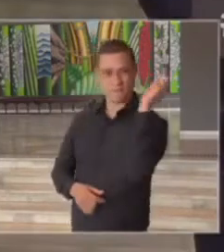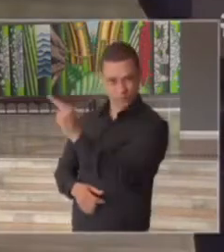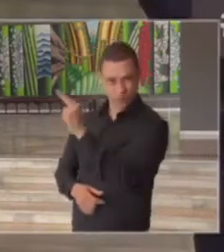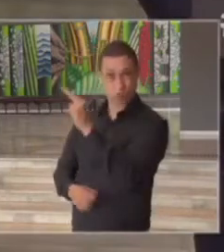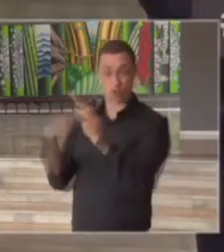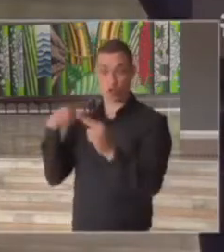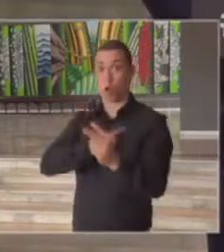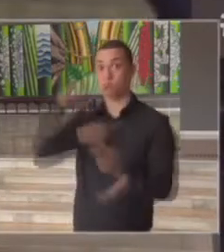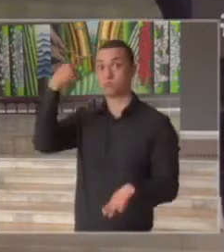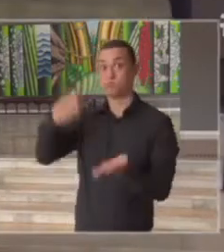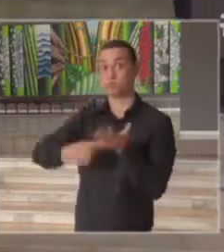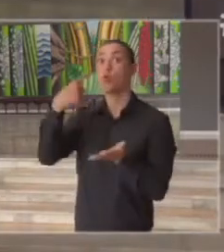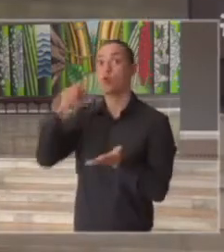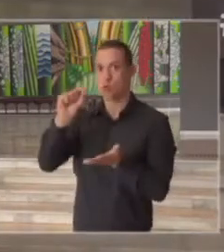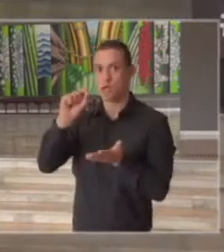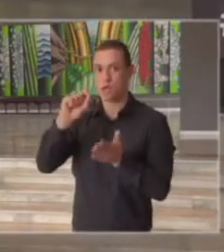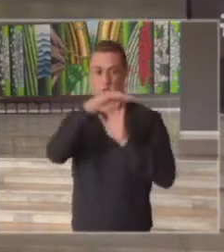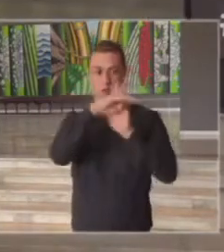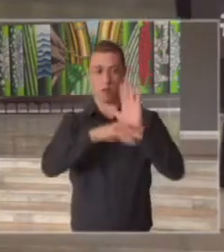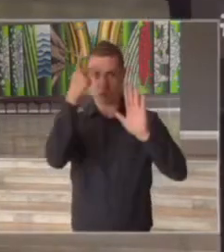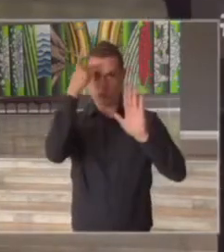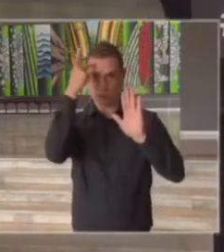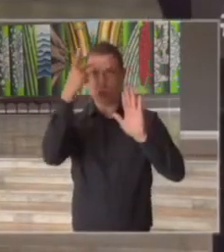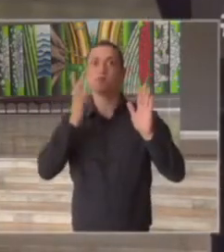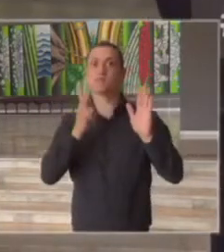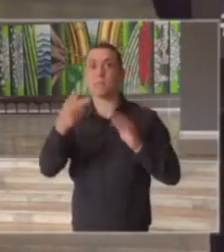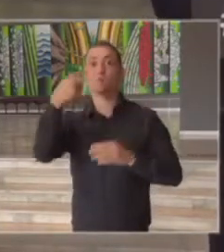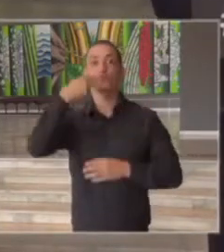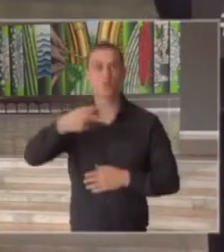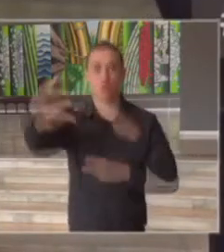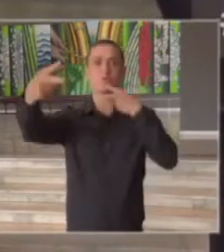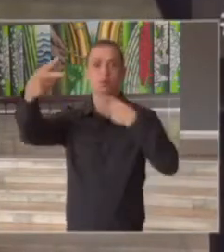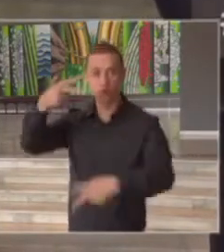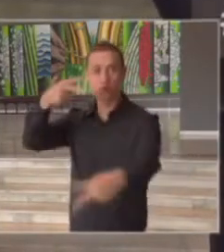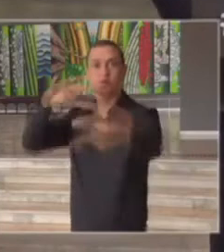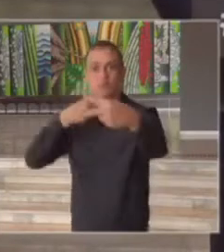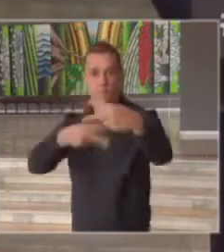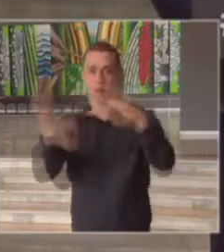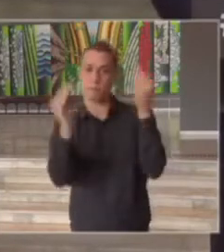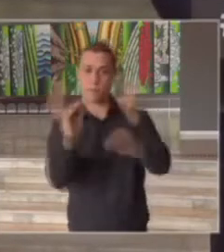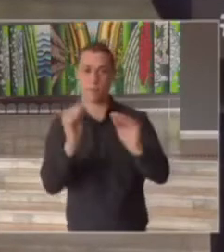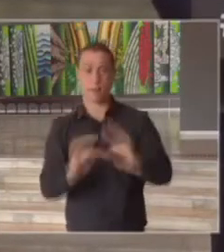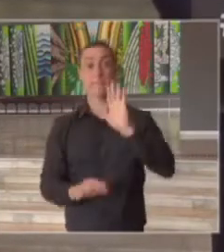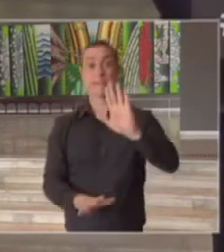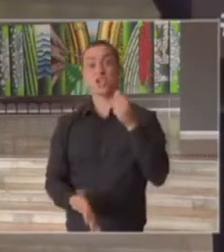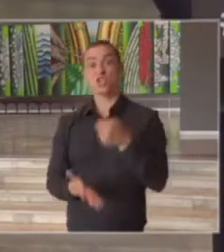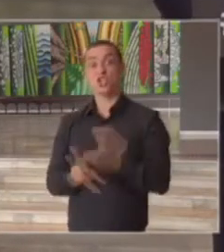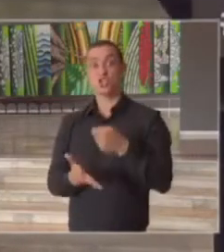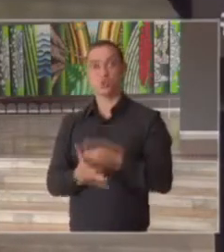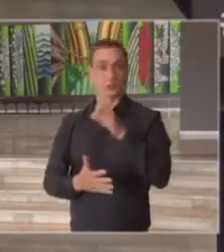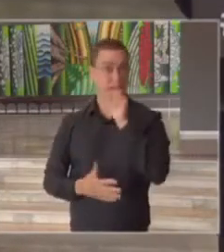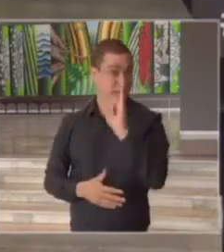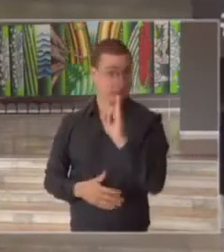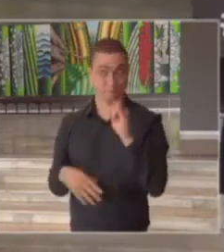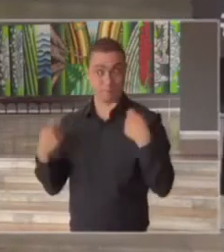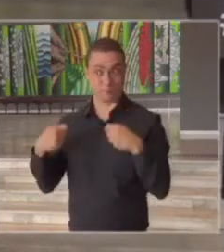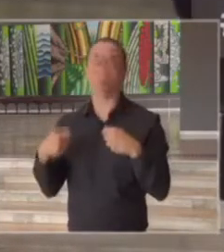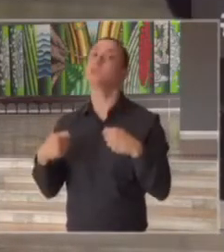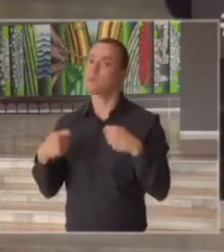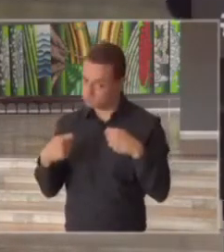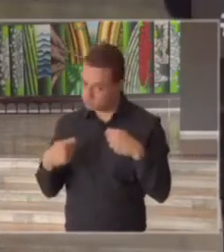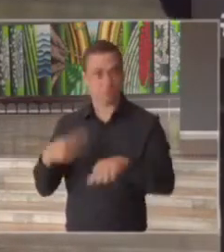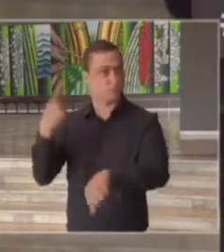o nosso compromisso o plano é atualizado a cada duas semanas mas nós temos endurecimentos quando se julgar necessário